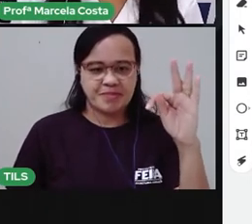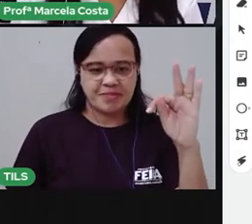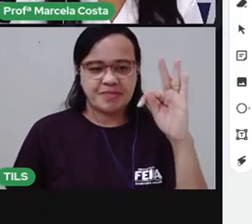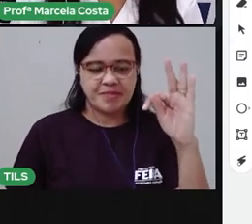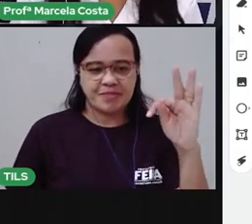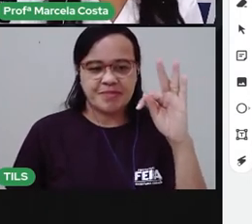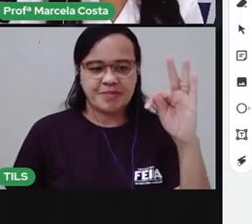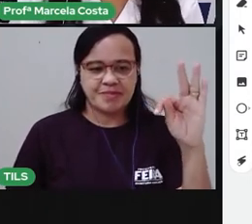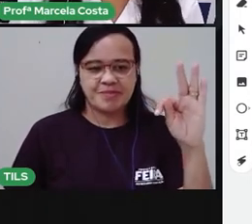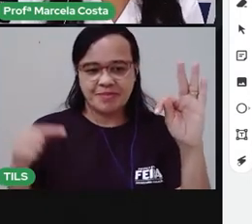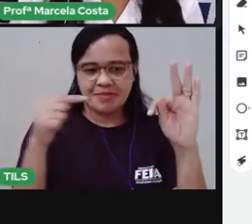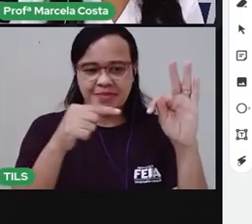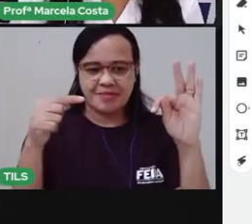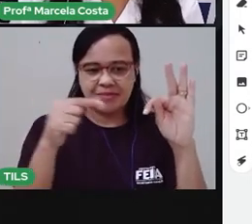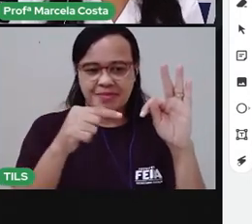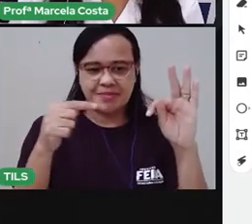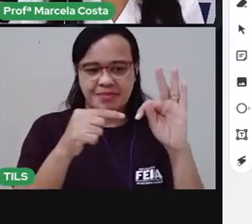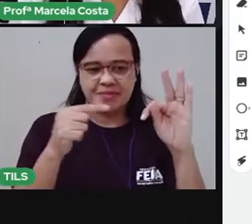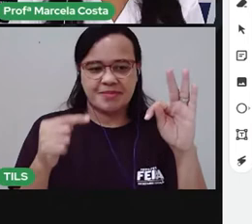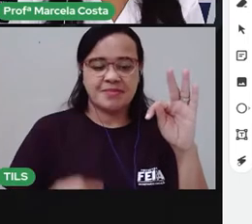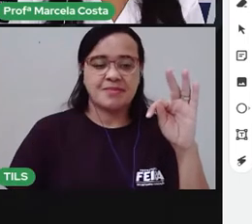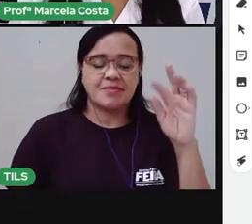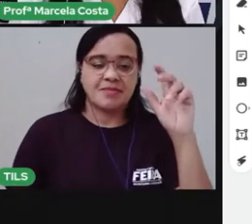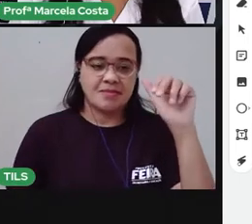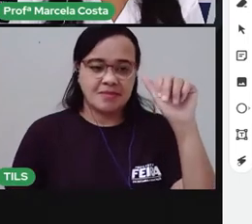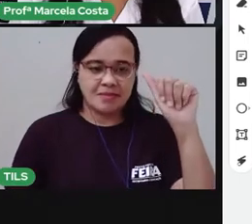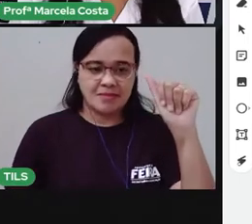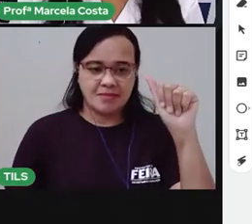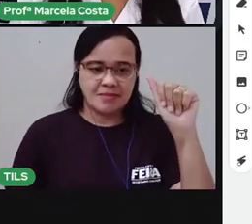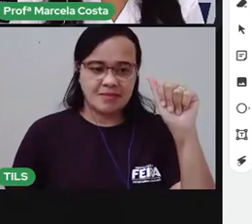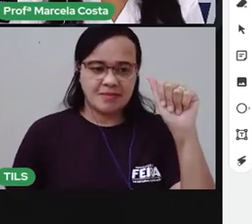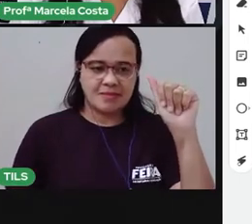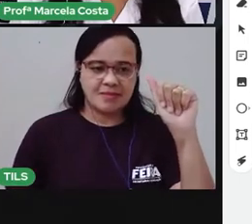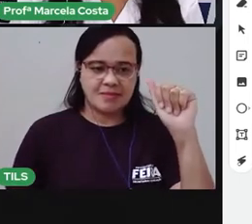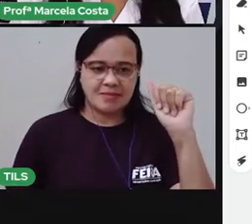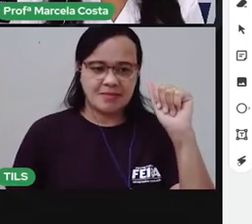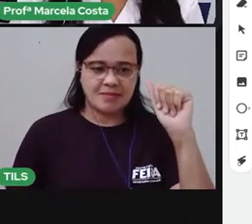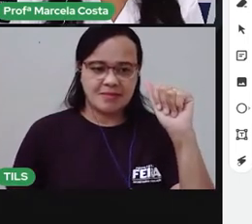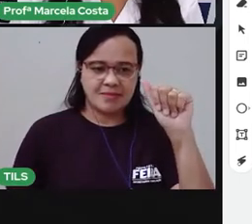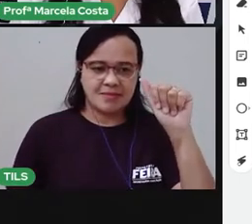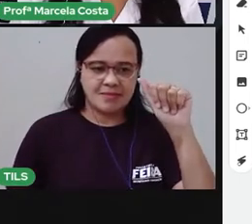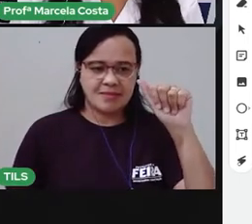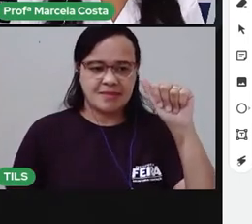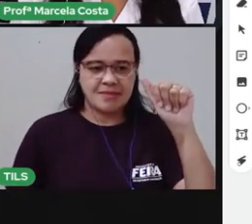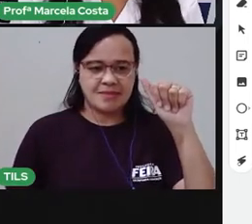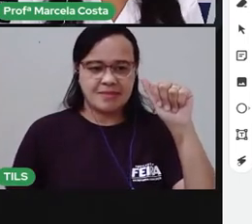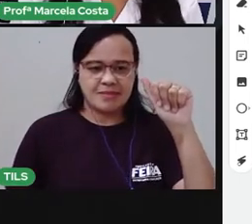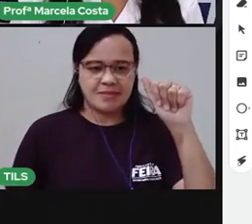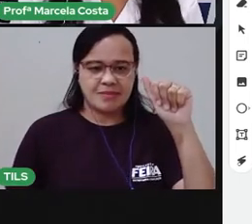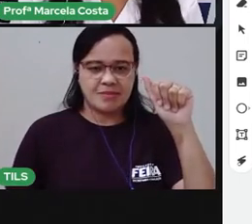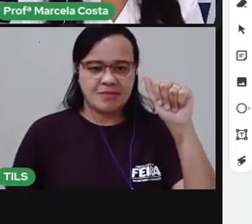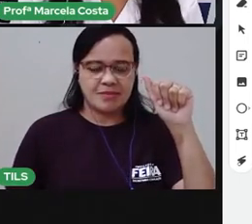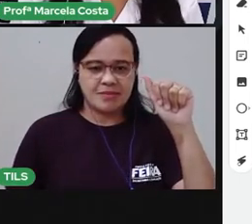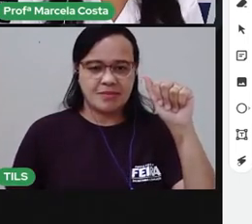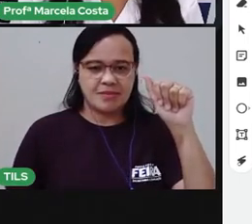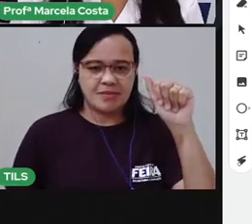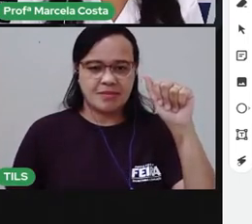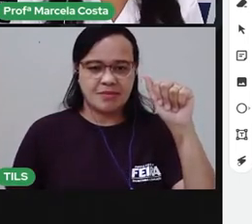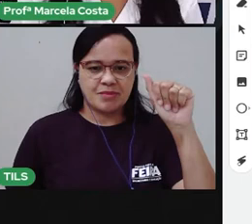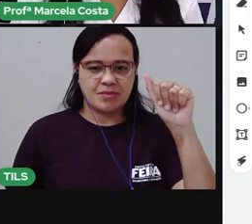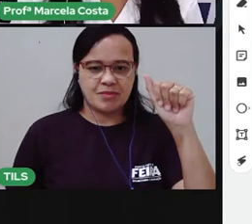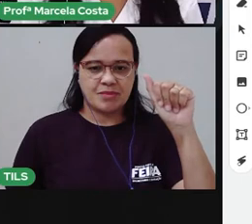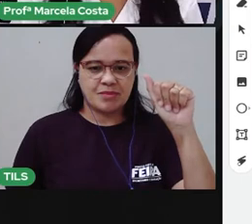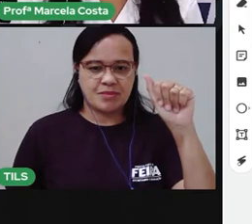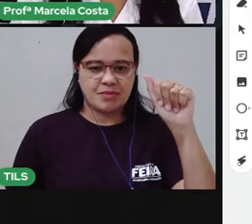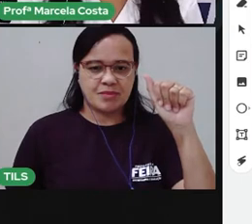letra T. Agora A. Traçinho. Subiu. Desceu. Traçado.